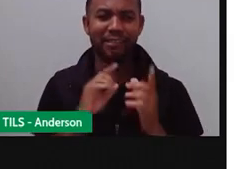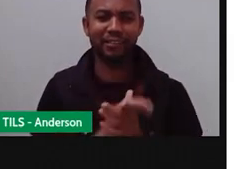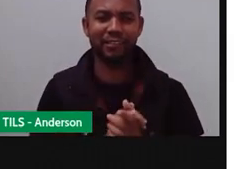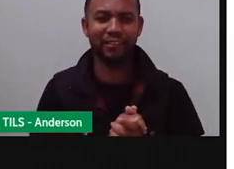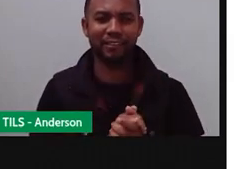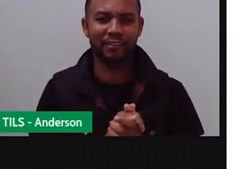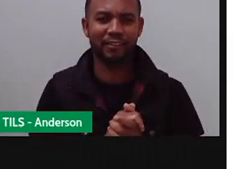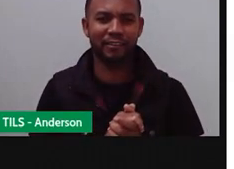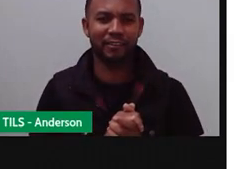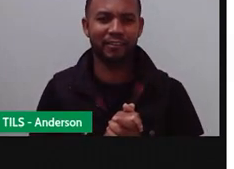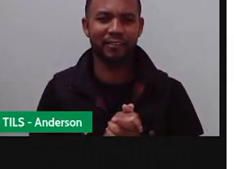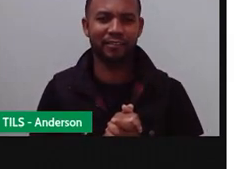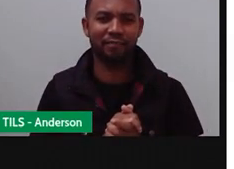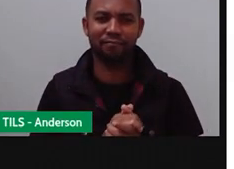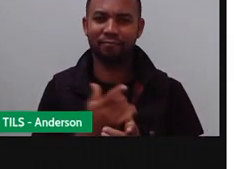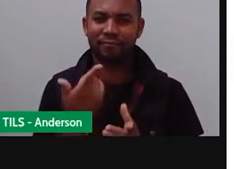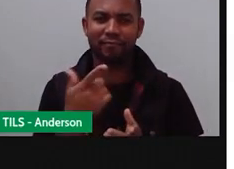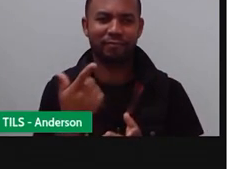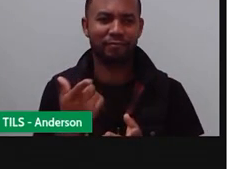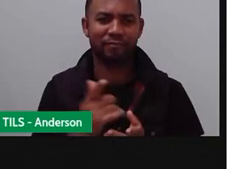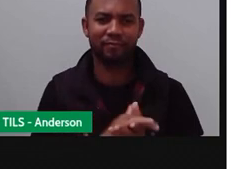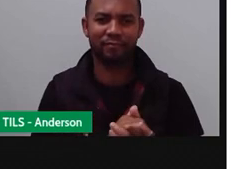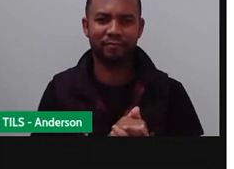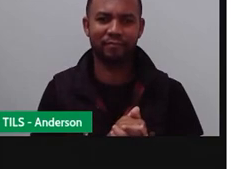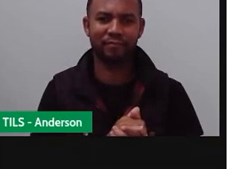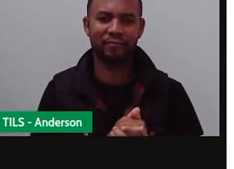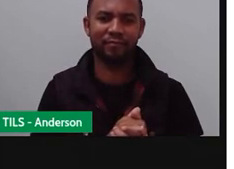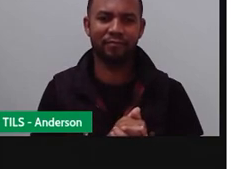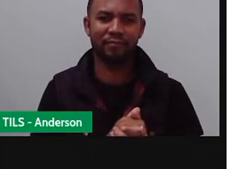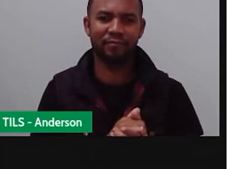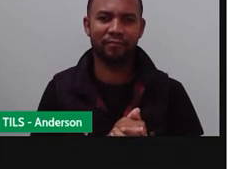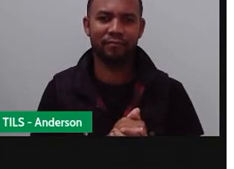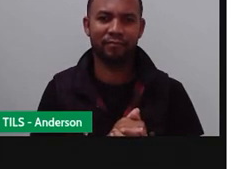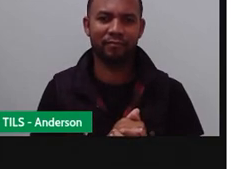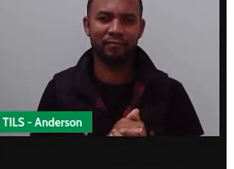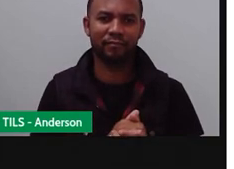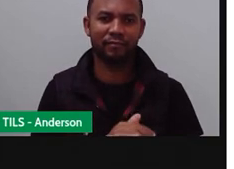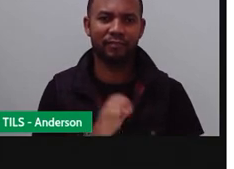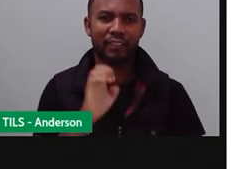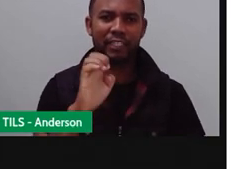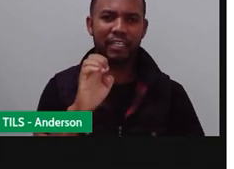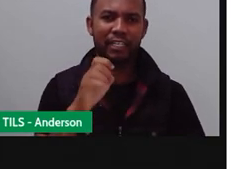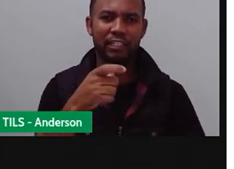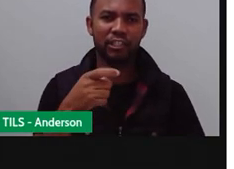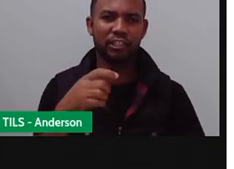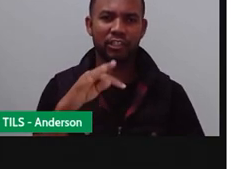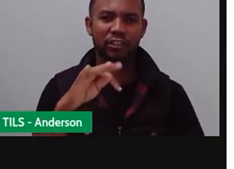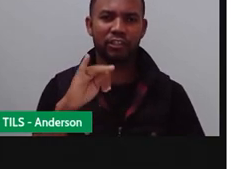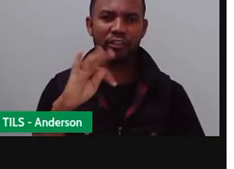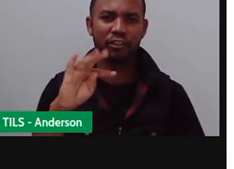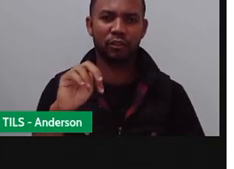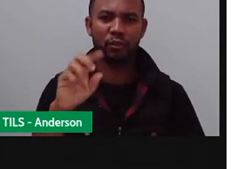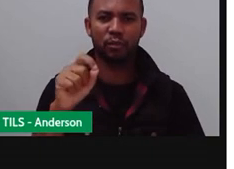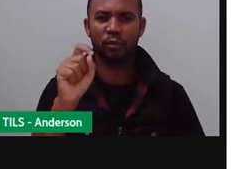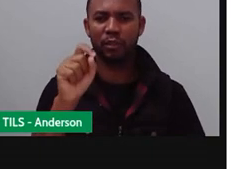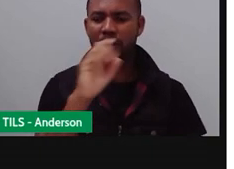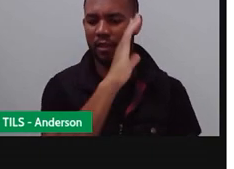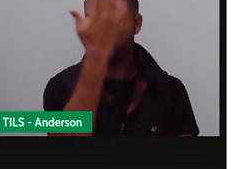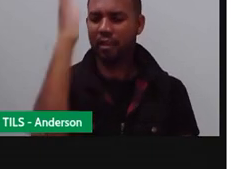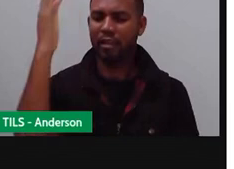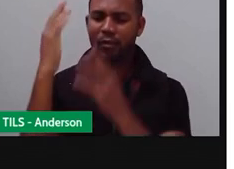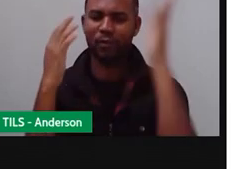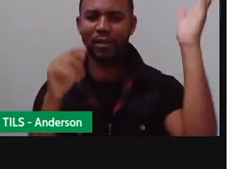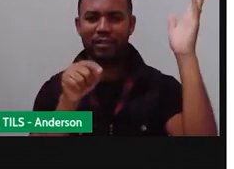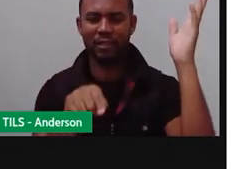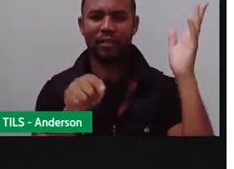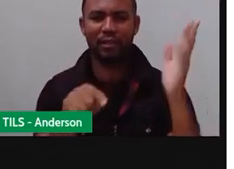tá? Então, não existe. Bom, extintos na natureza, né? Bom, a categoria das